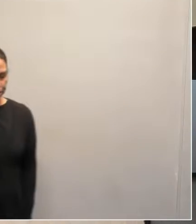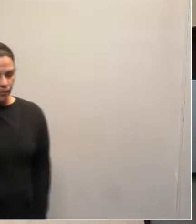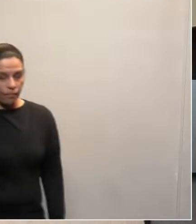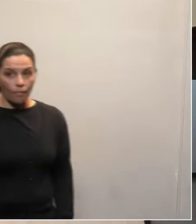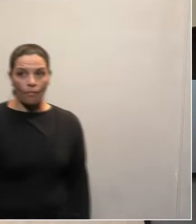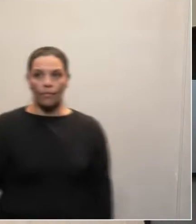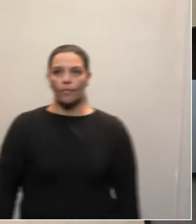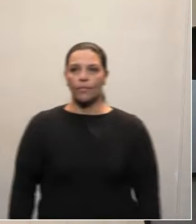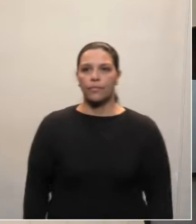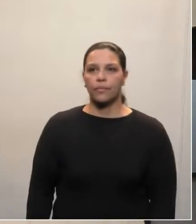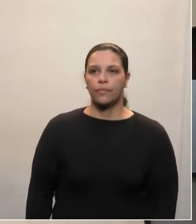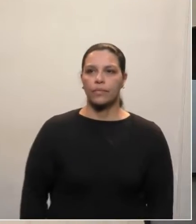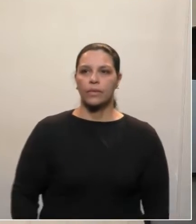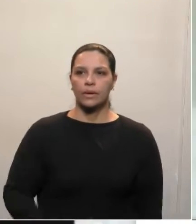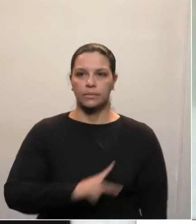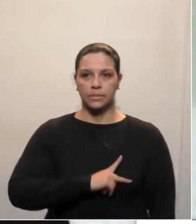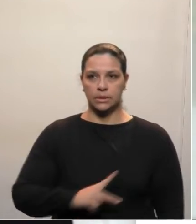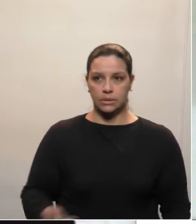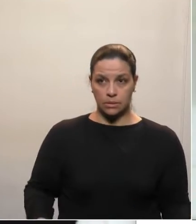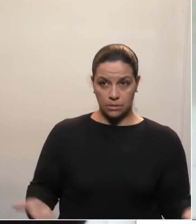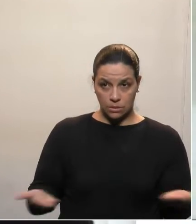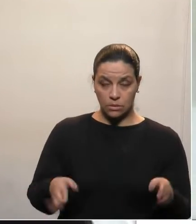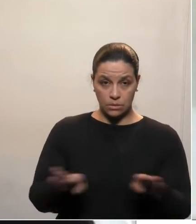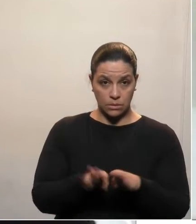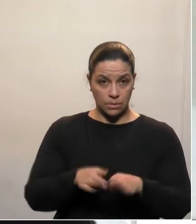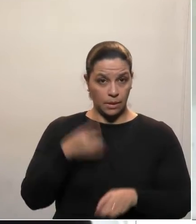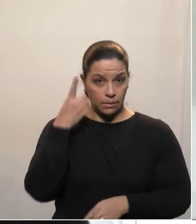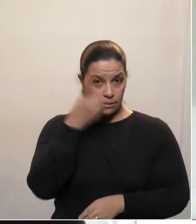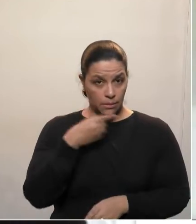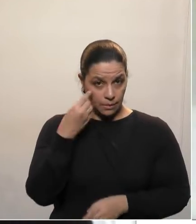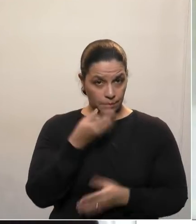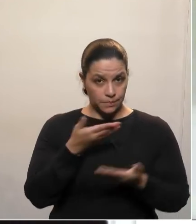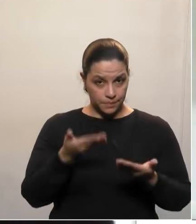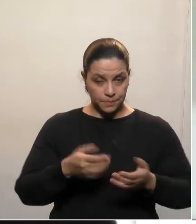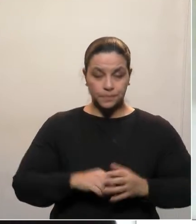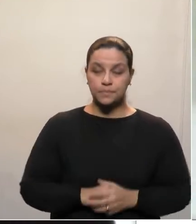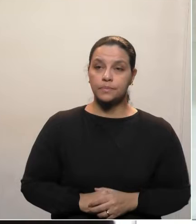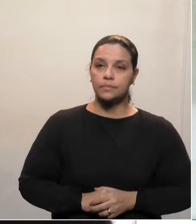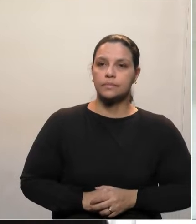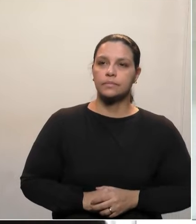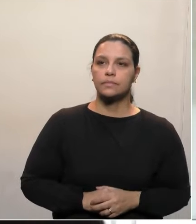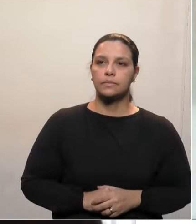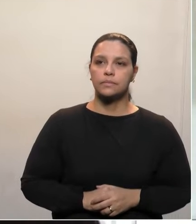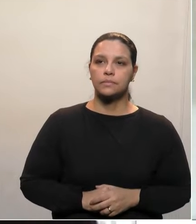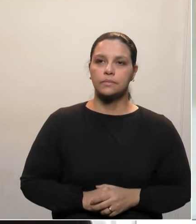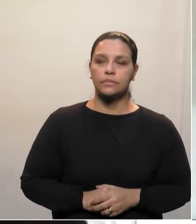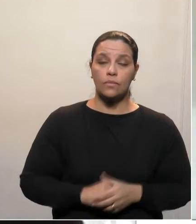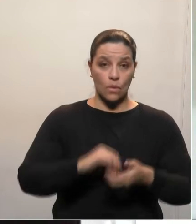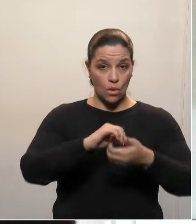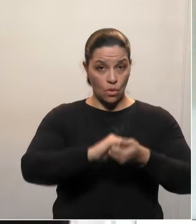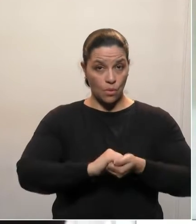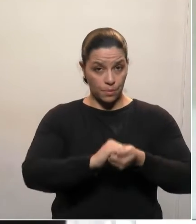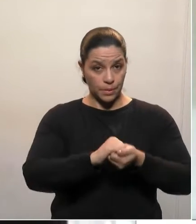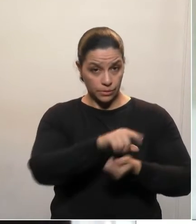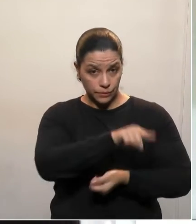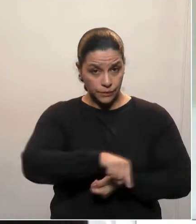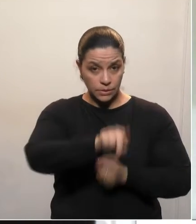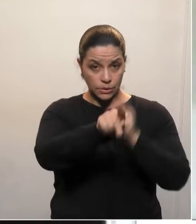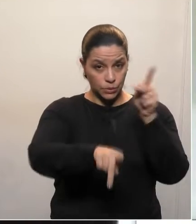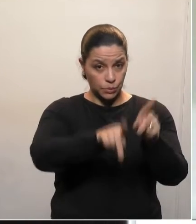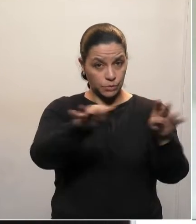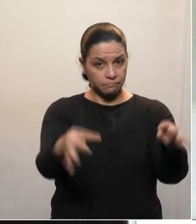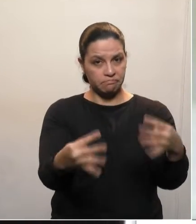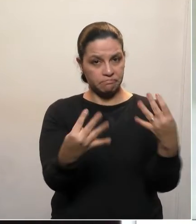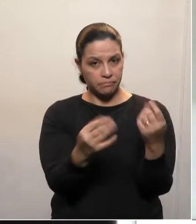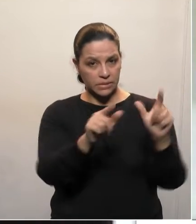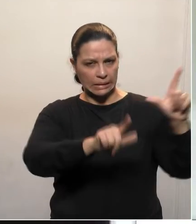Senhor presidente, senhores deputados, senhoras deputadas, quero cumprimentá-los. Cumprimento toda a população que acompanha a